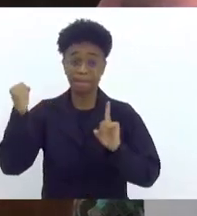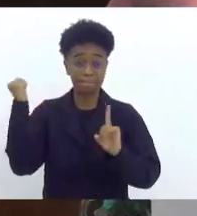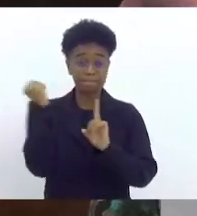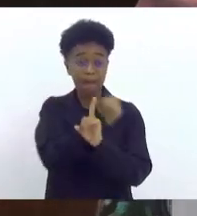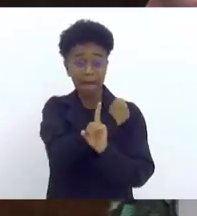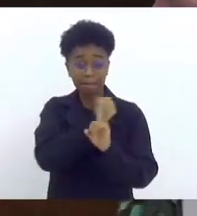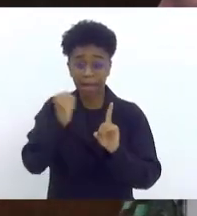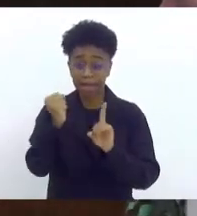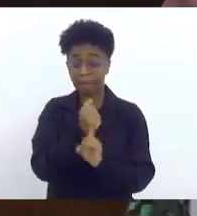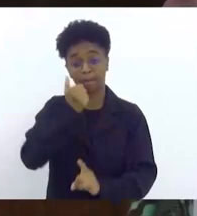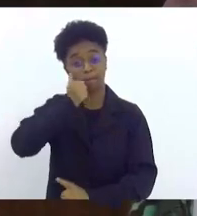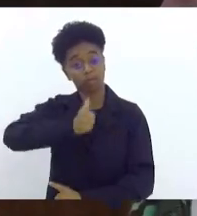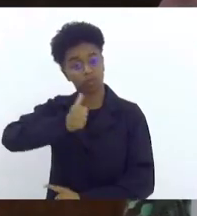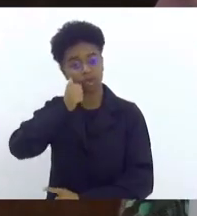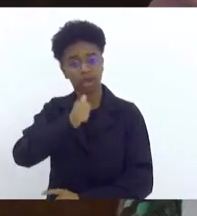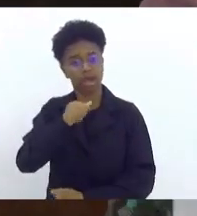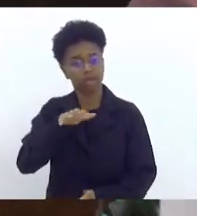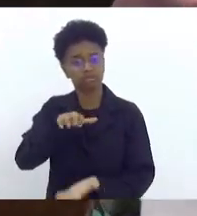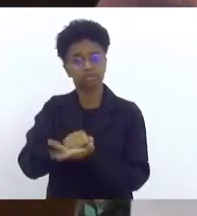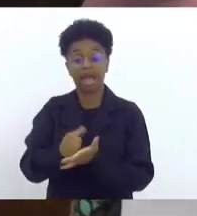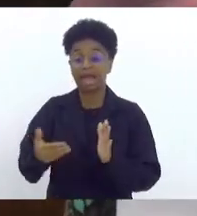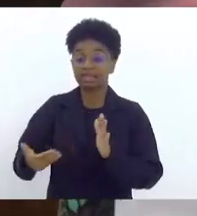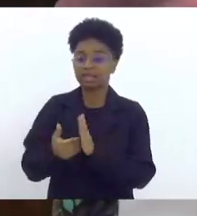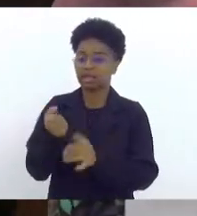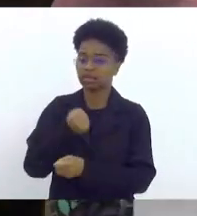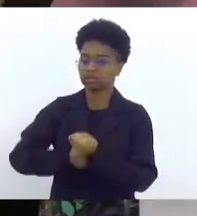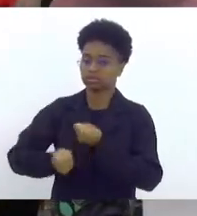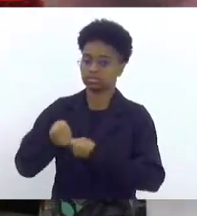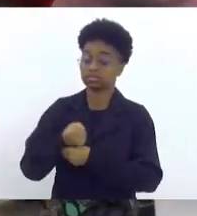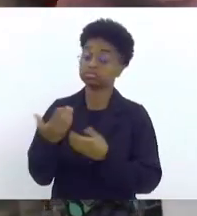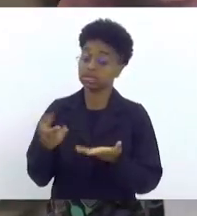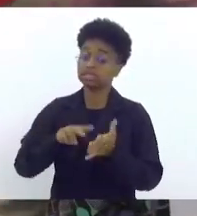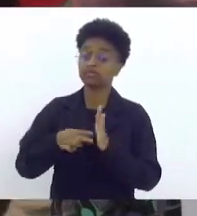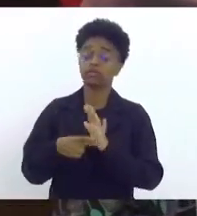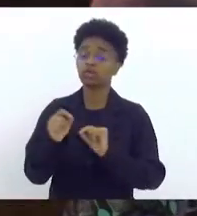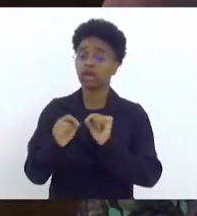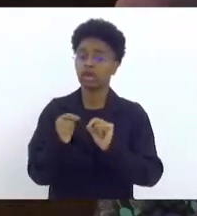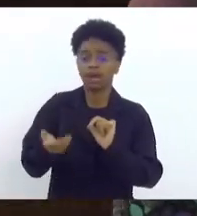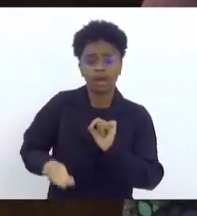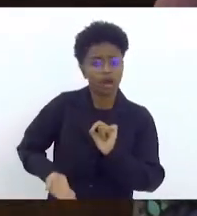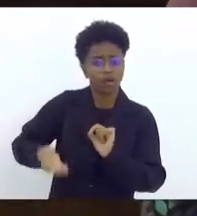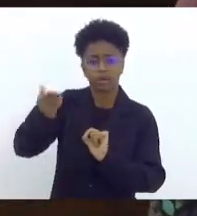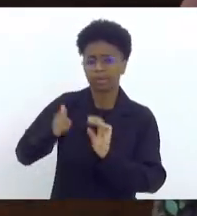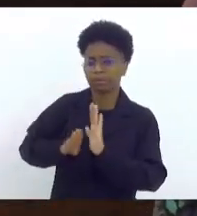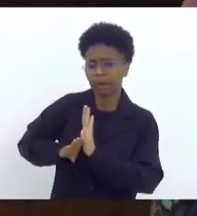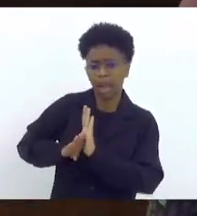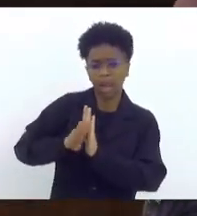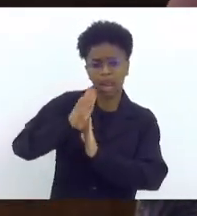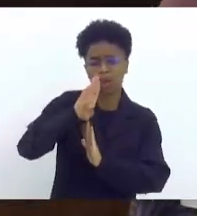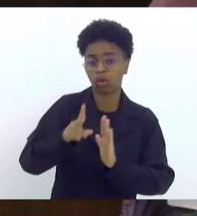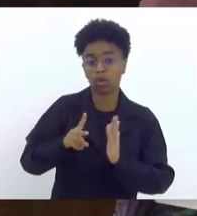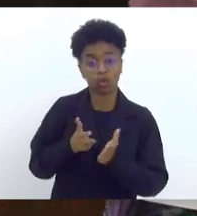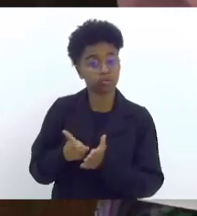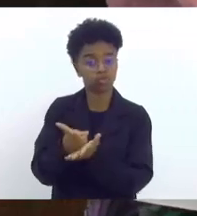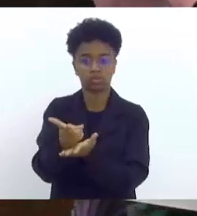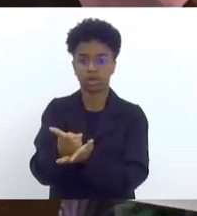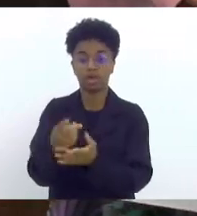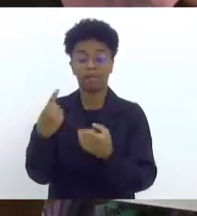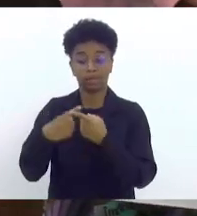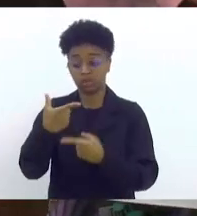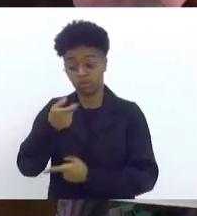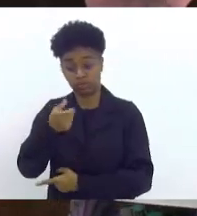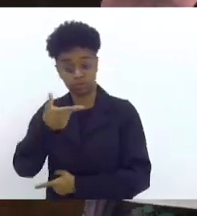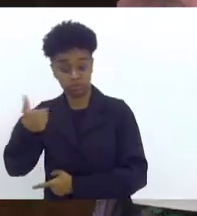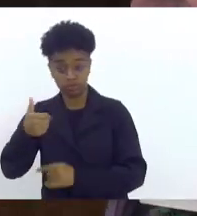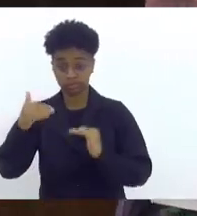registrados até o ano passado, ou seja, um número que só aumenta, superando a marca de 2021. Foram